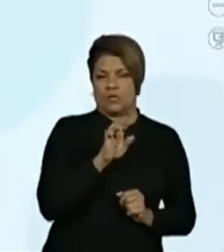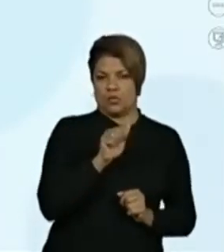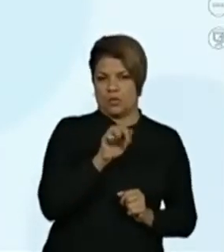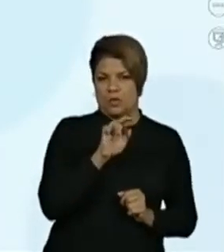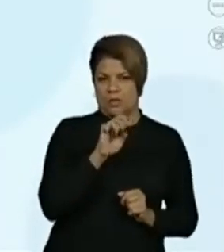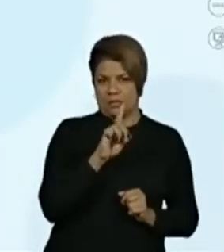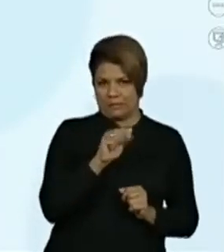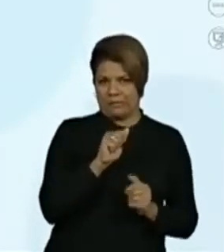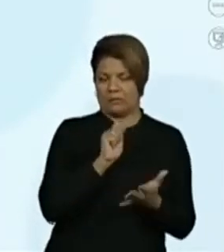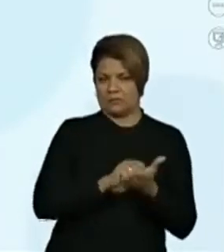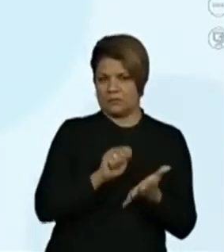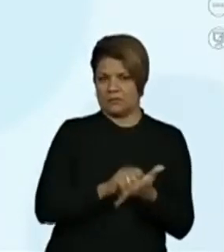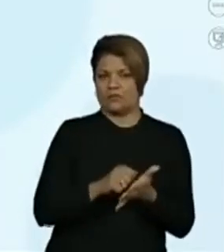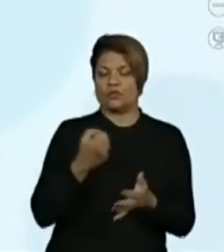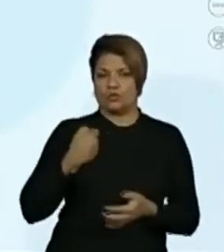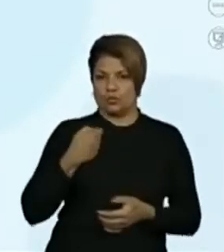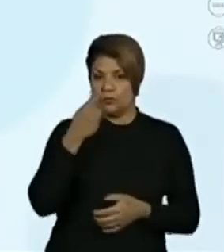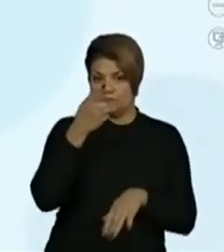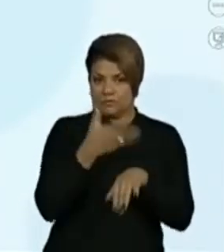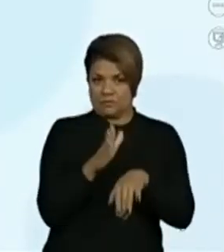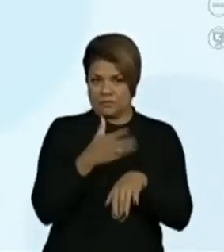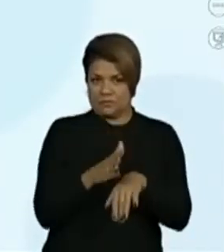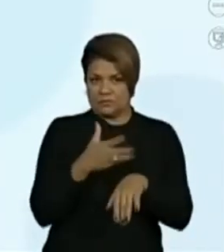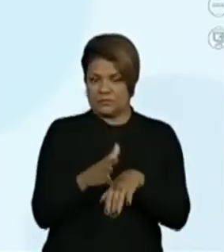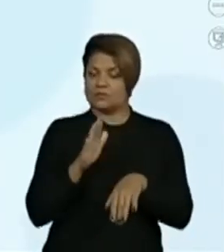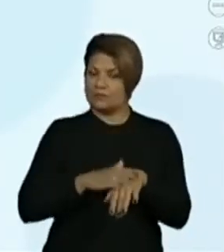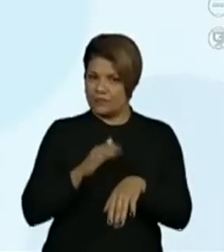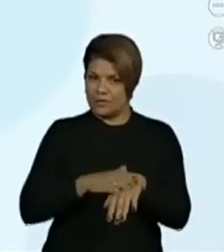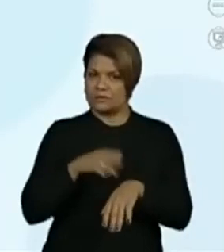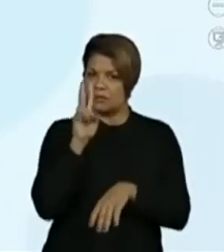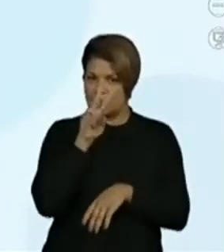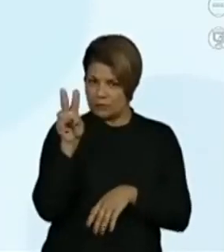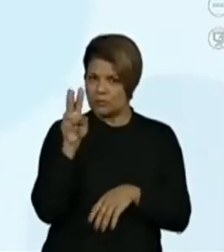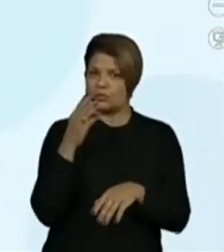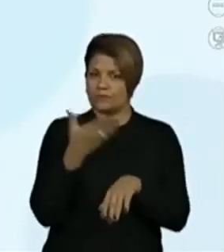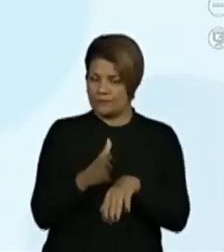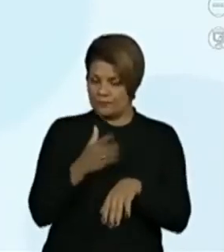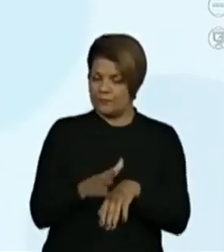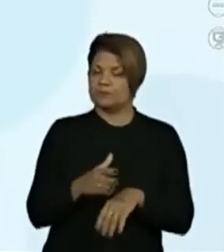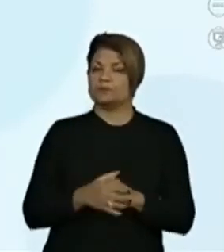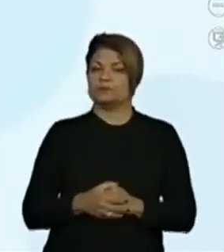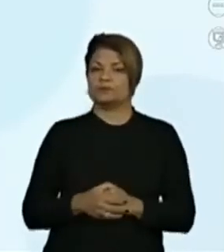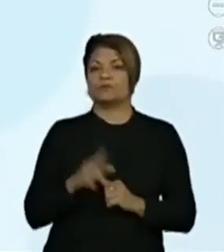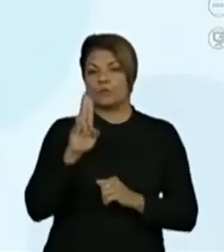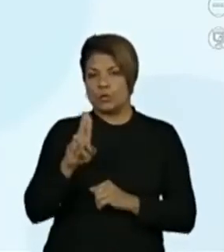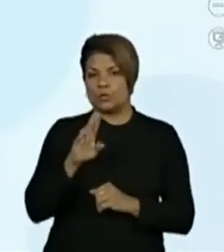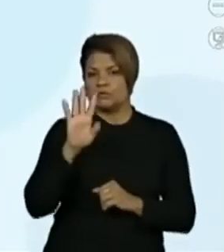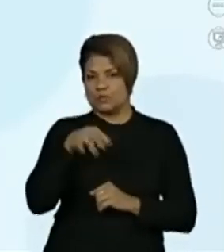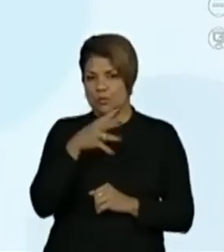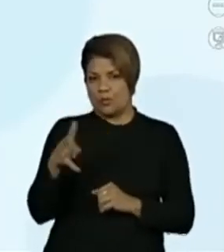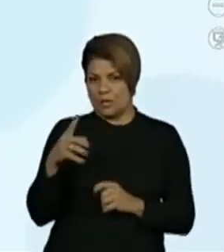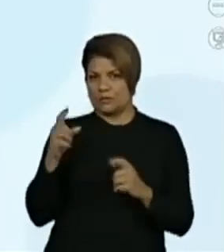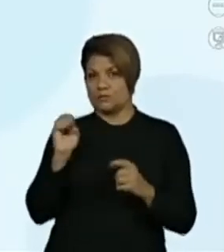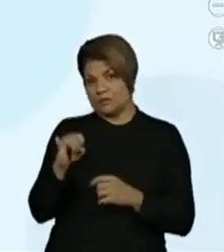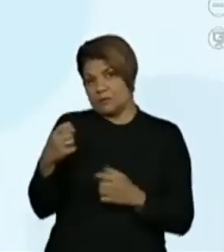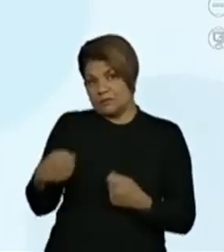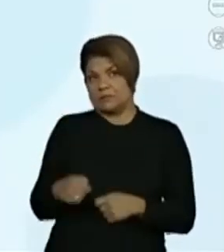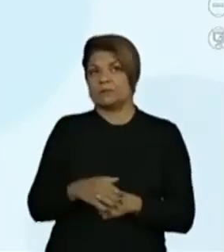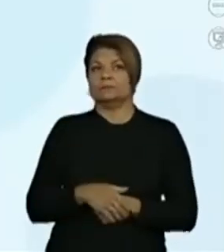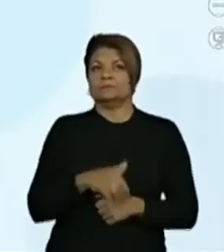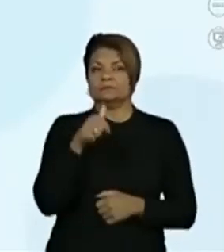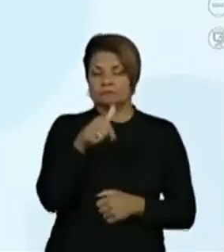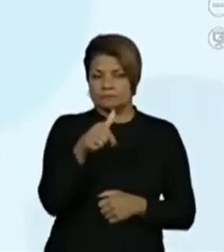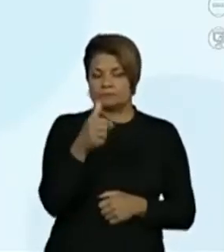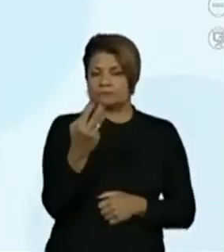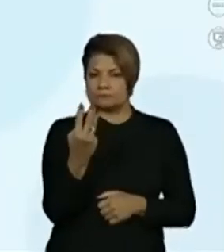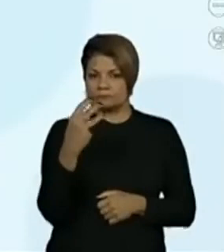E aí, faça você o exercício, essa leitura do número. Utilize o quadro, se for necessário. 739